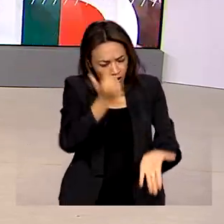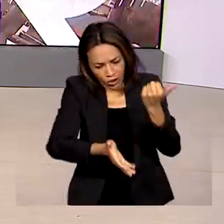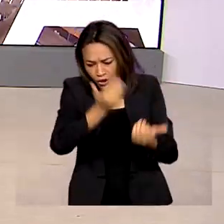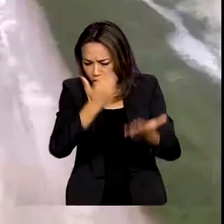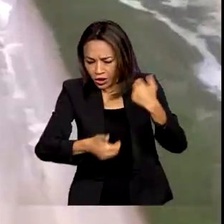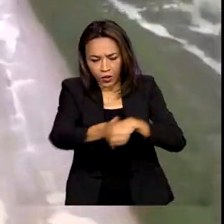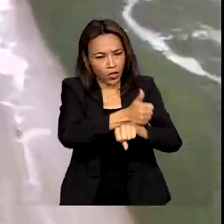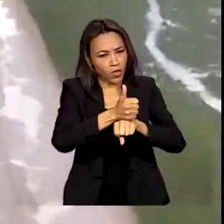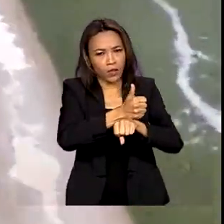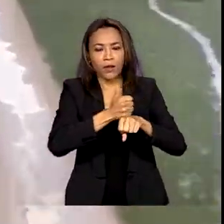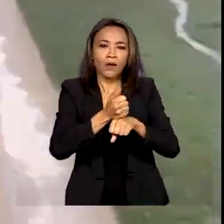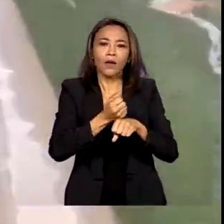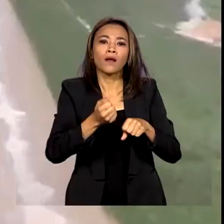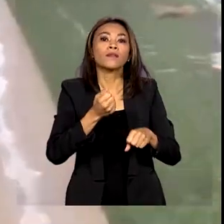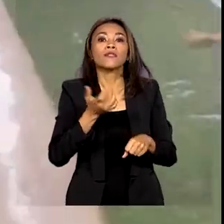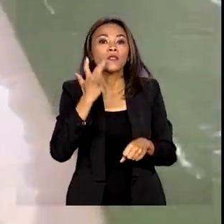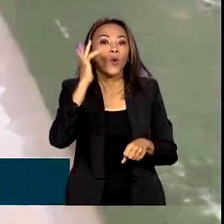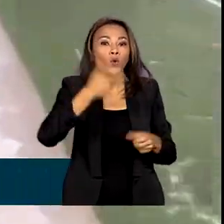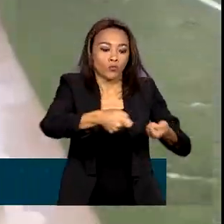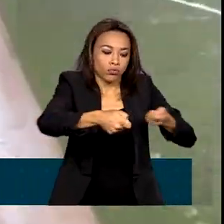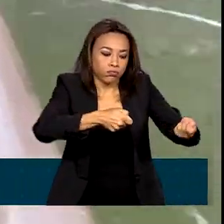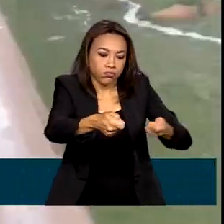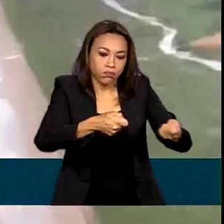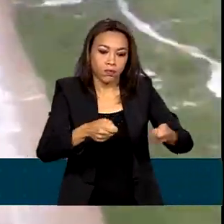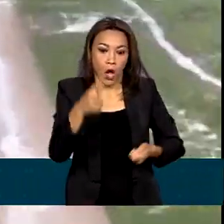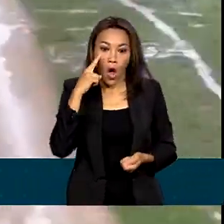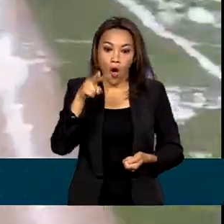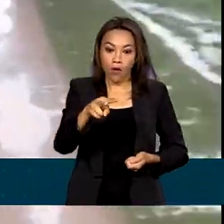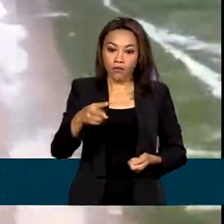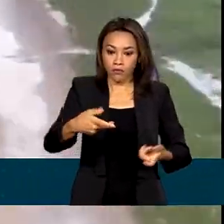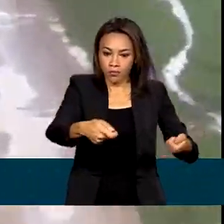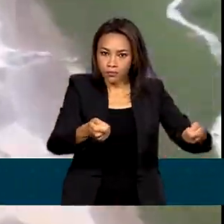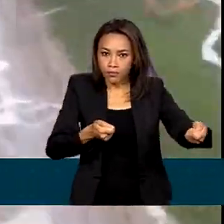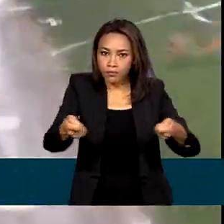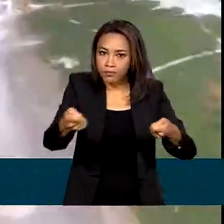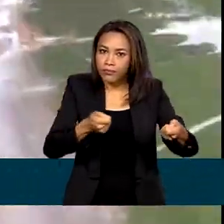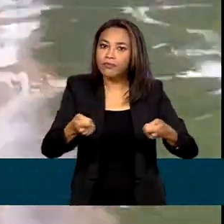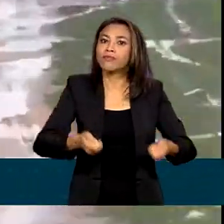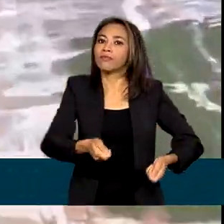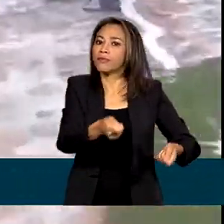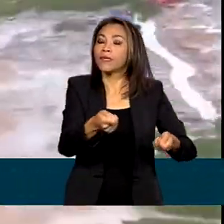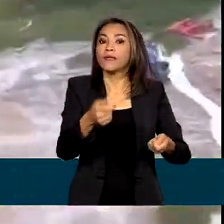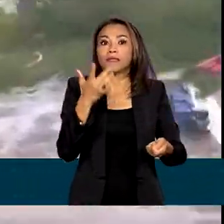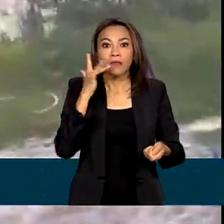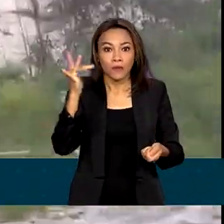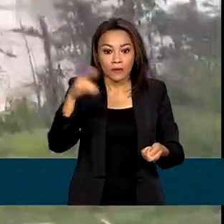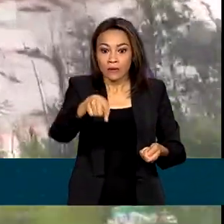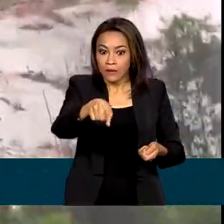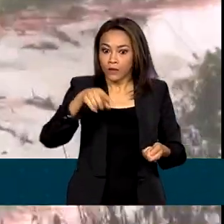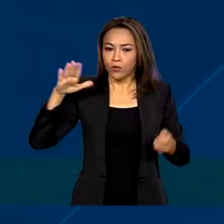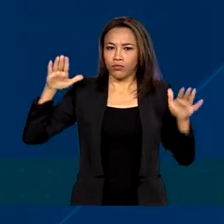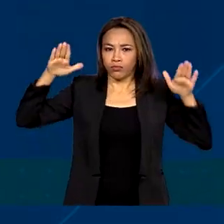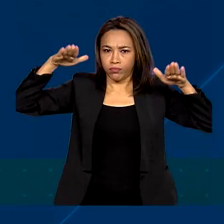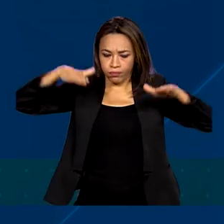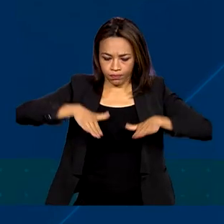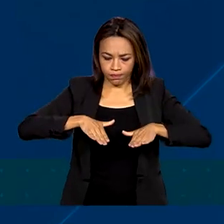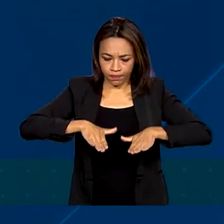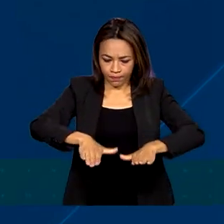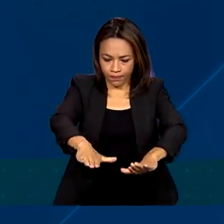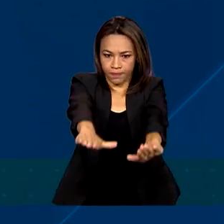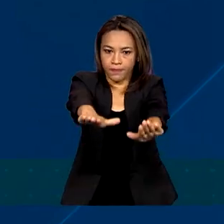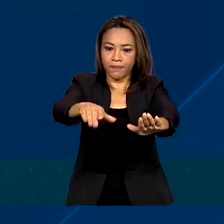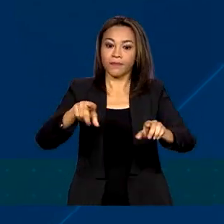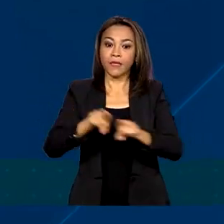região. No vídeo, é possível ver um garimpo ainda em funcionamento, com uma longa pista de pouso. Em outra